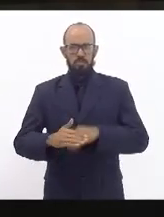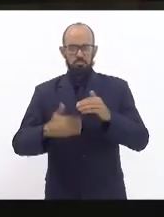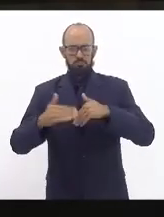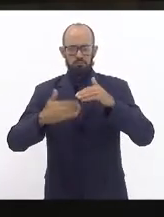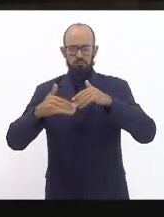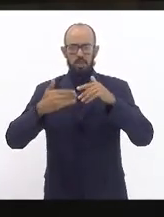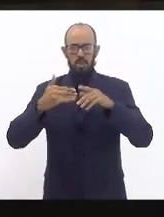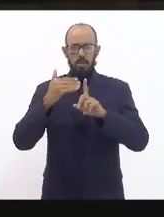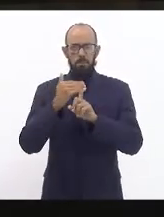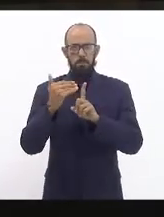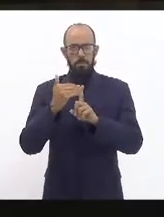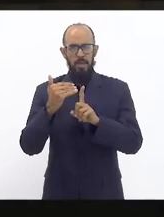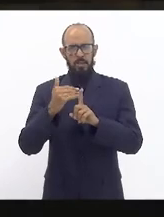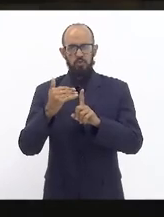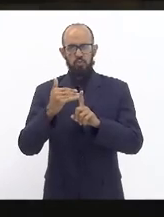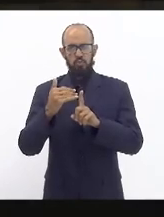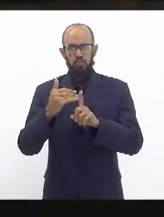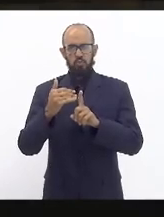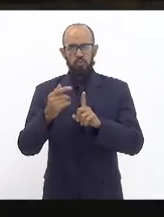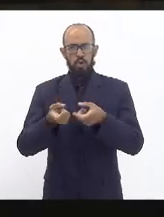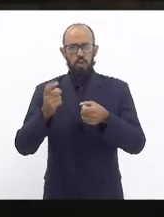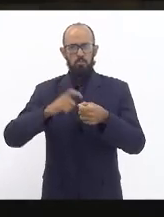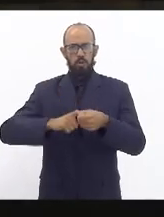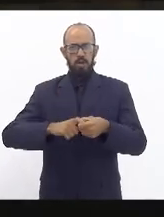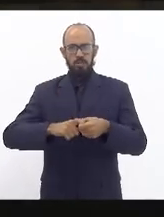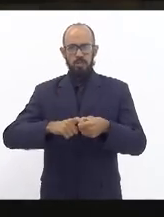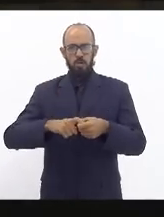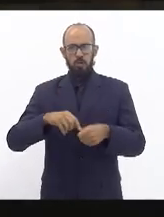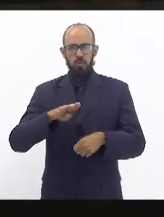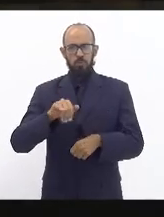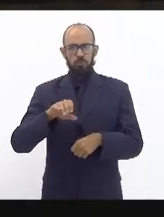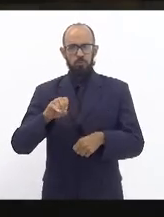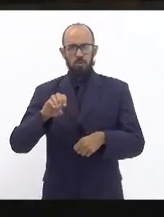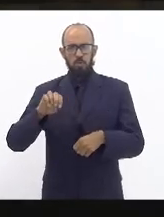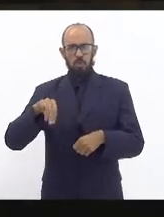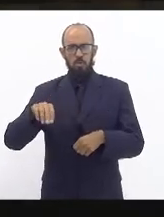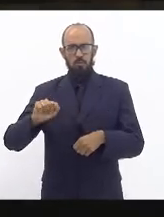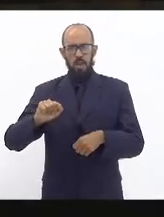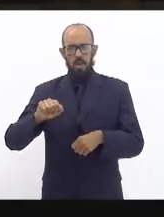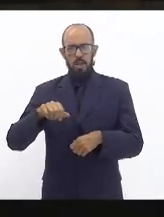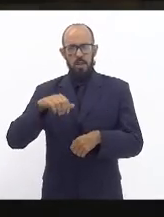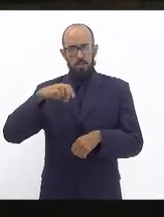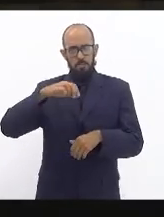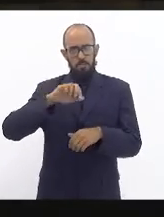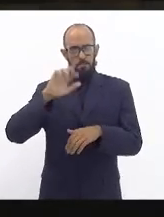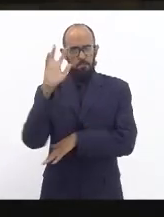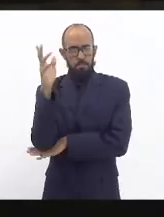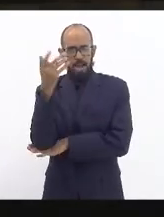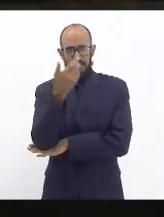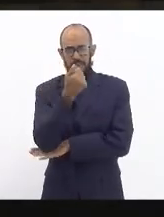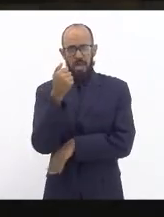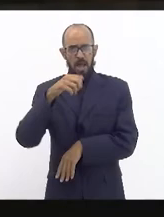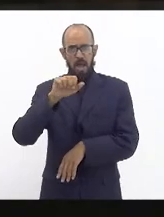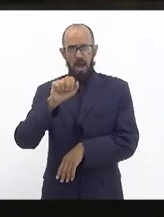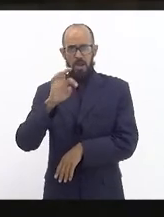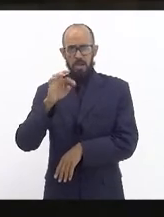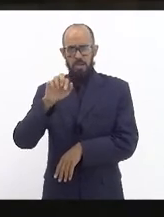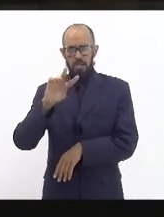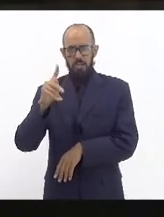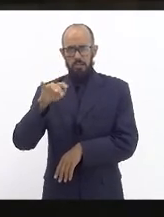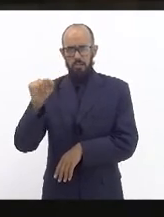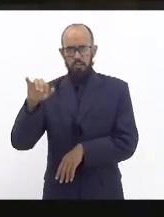médio de regeneração pertencente ao bioma Mata Atlântica bem como as eventuais desapropriações a favor dessa empresa